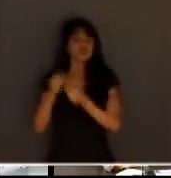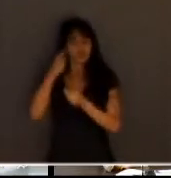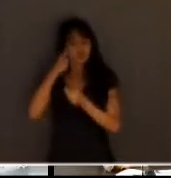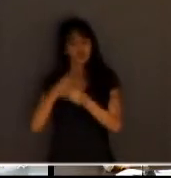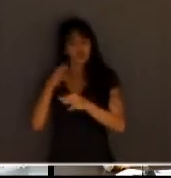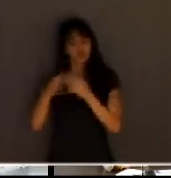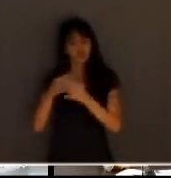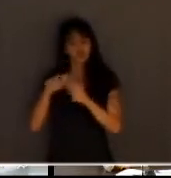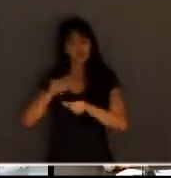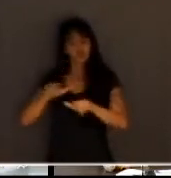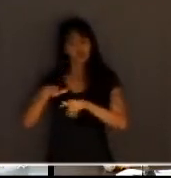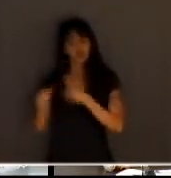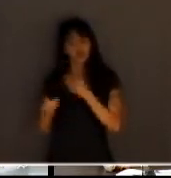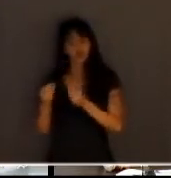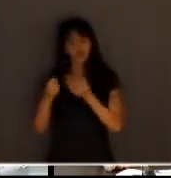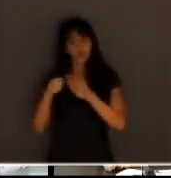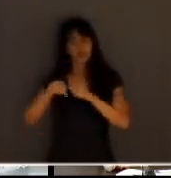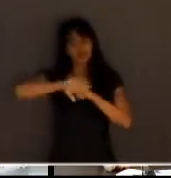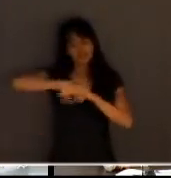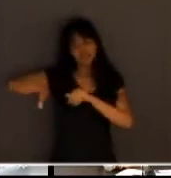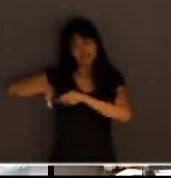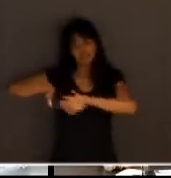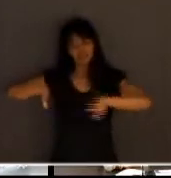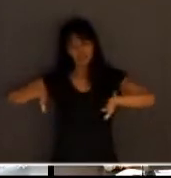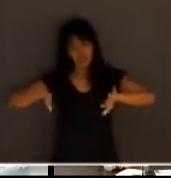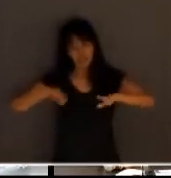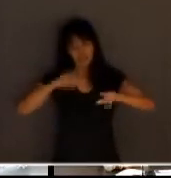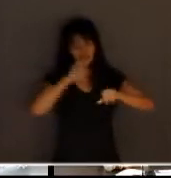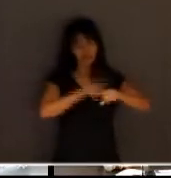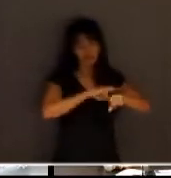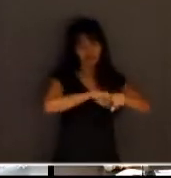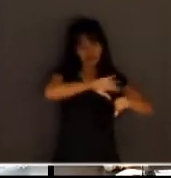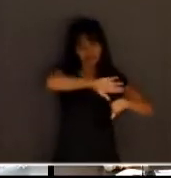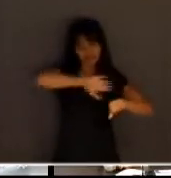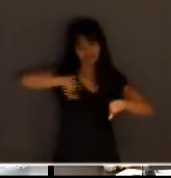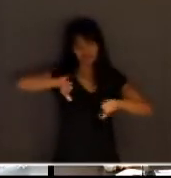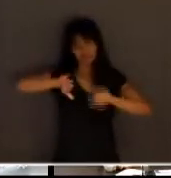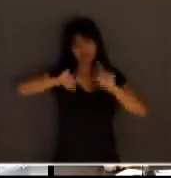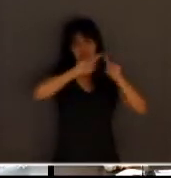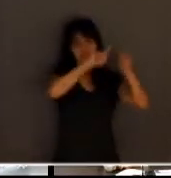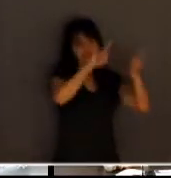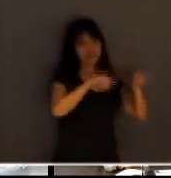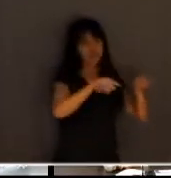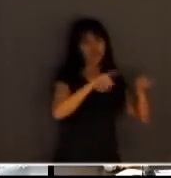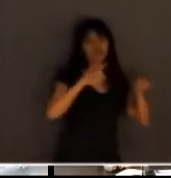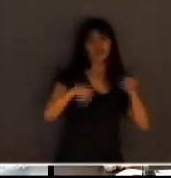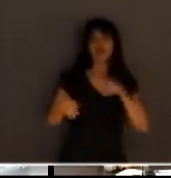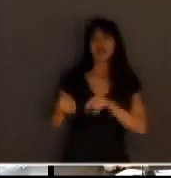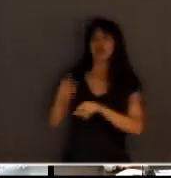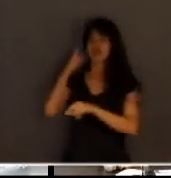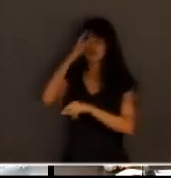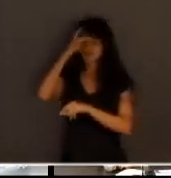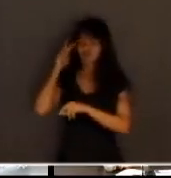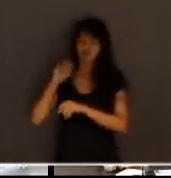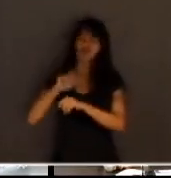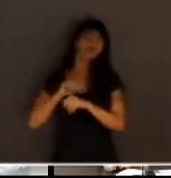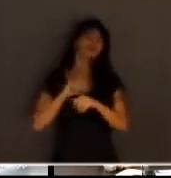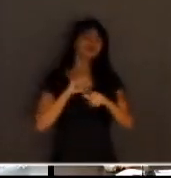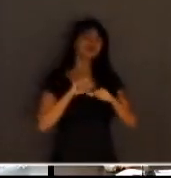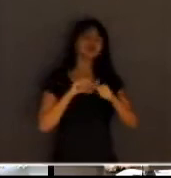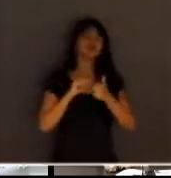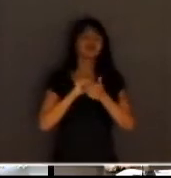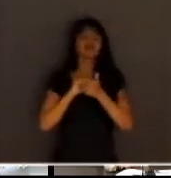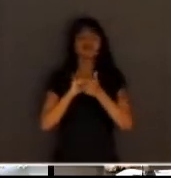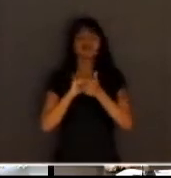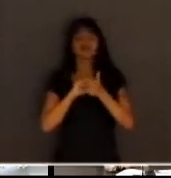é separar o banheiro da área externa para que os jurados possam utilizar e aí vão utilizar as